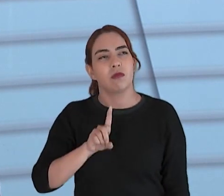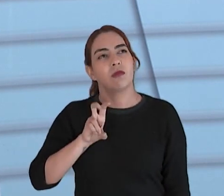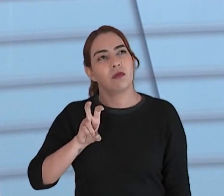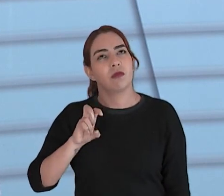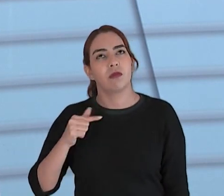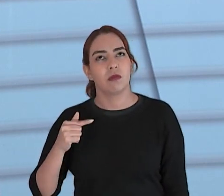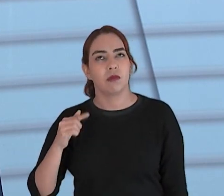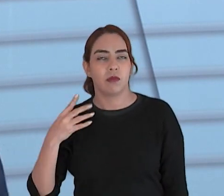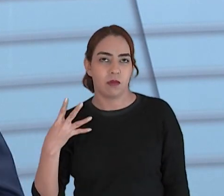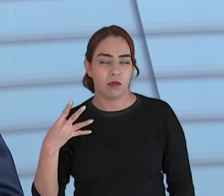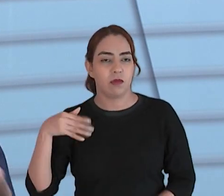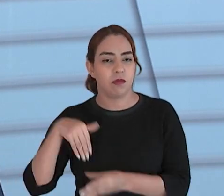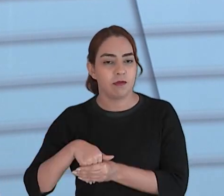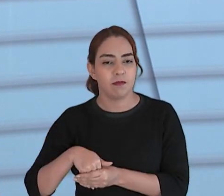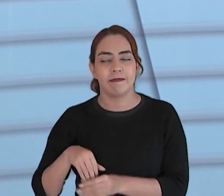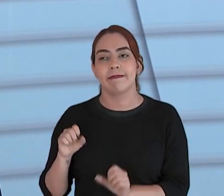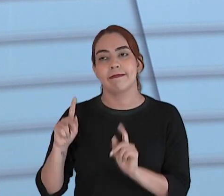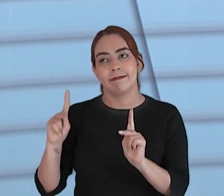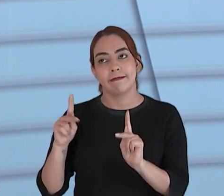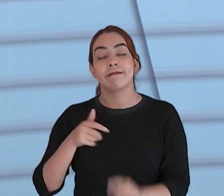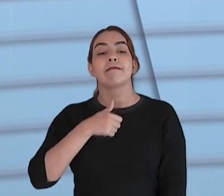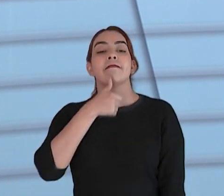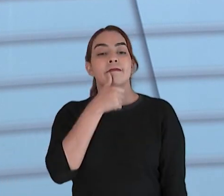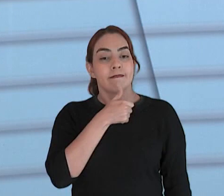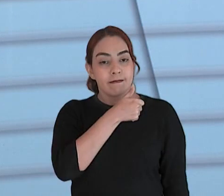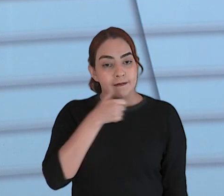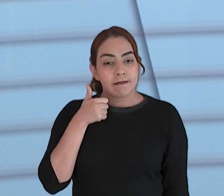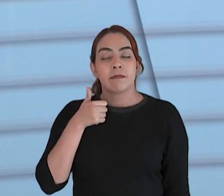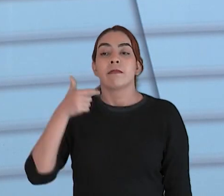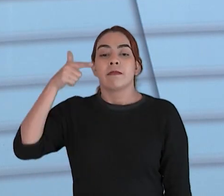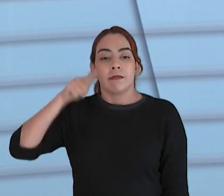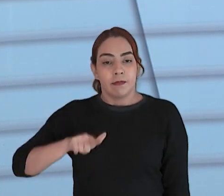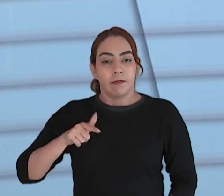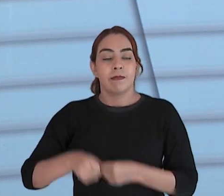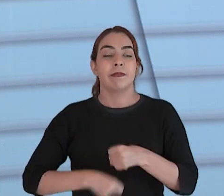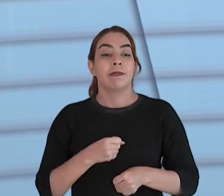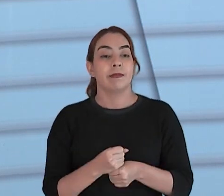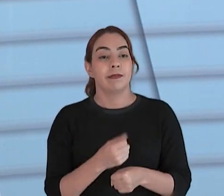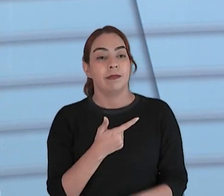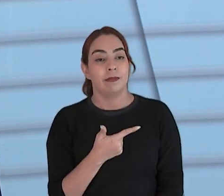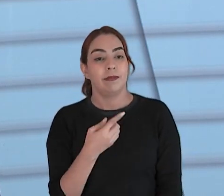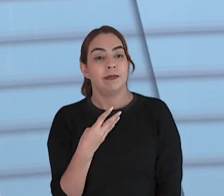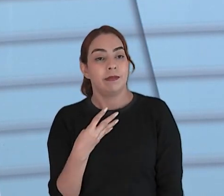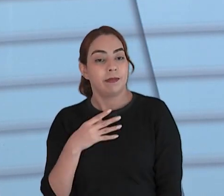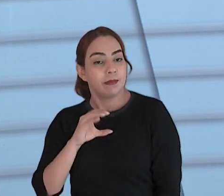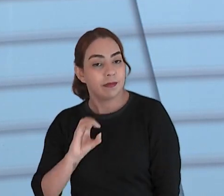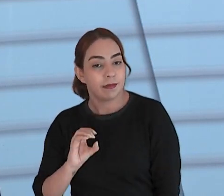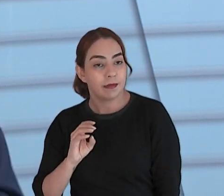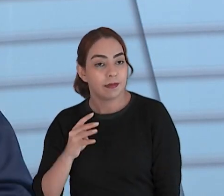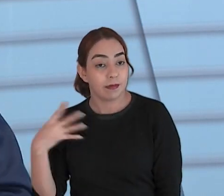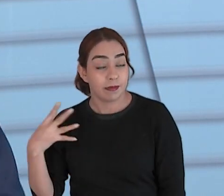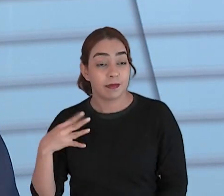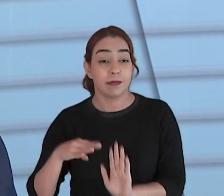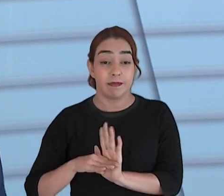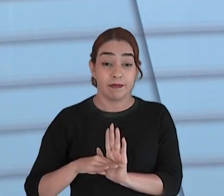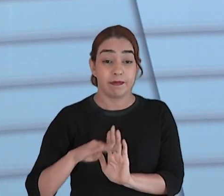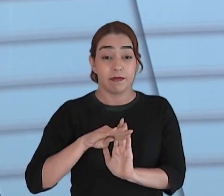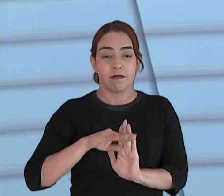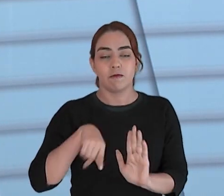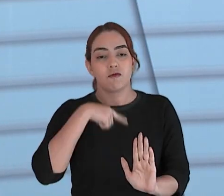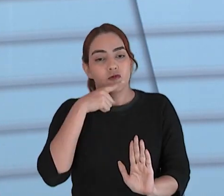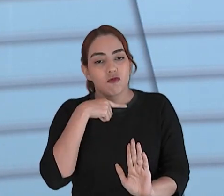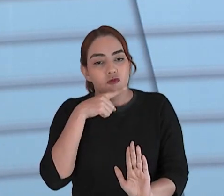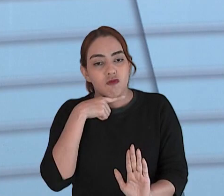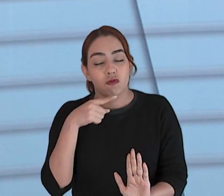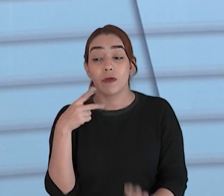votos. Aí fui uma segunda tentativa, em 2004, tirei 2.525 votos, não consegui